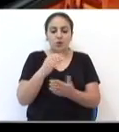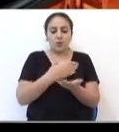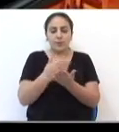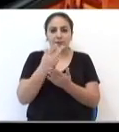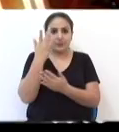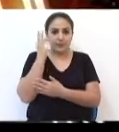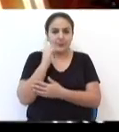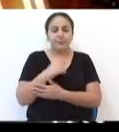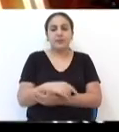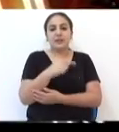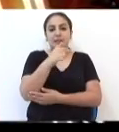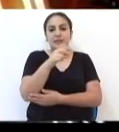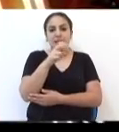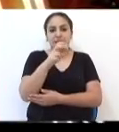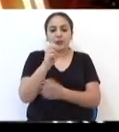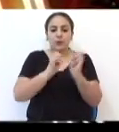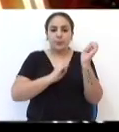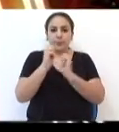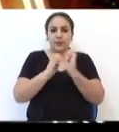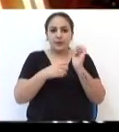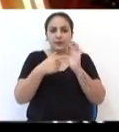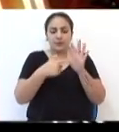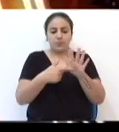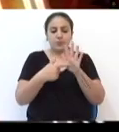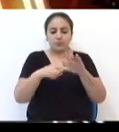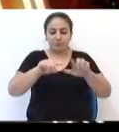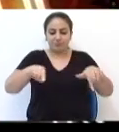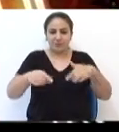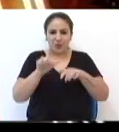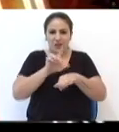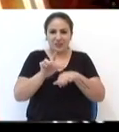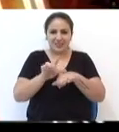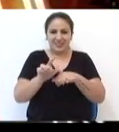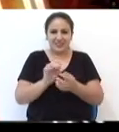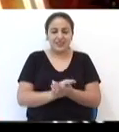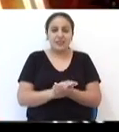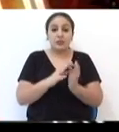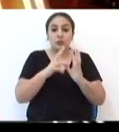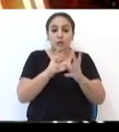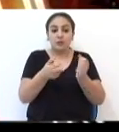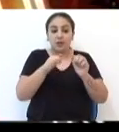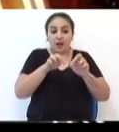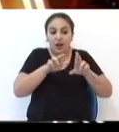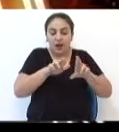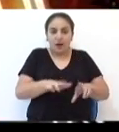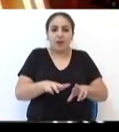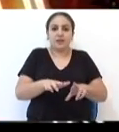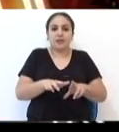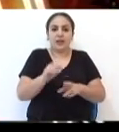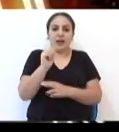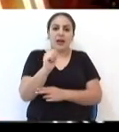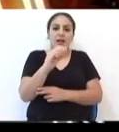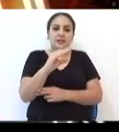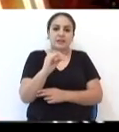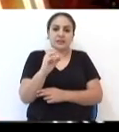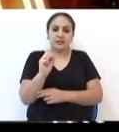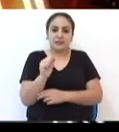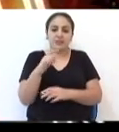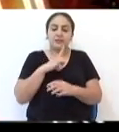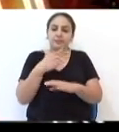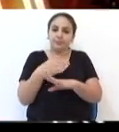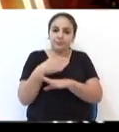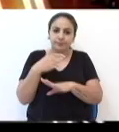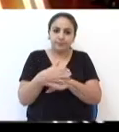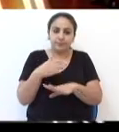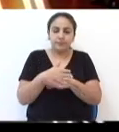empresas expõem de todos os setores, de todos os segmentos em que a Assisa está